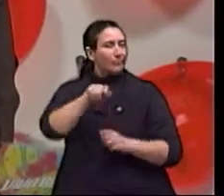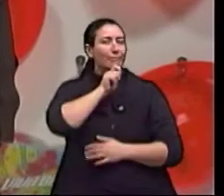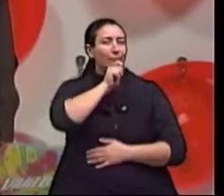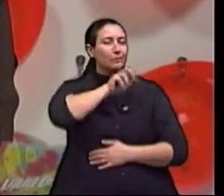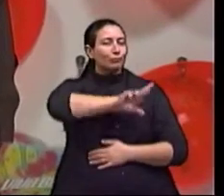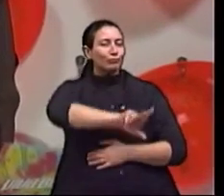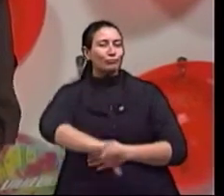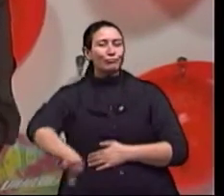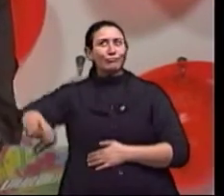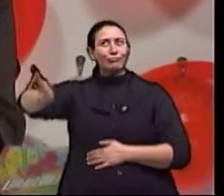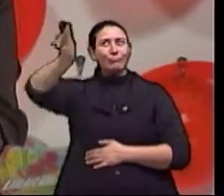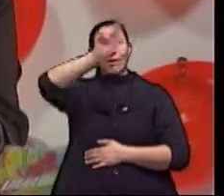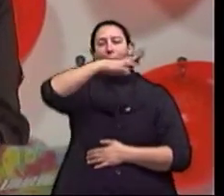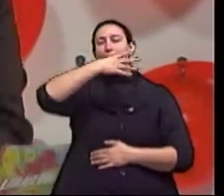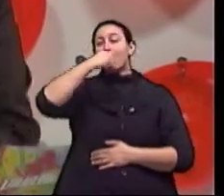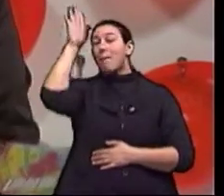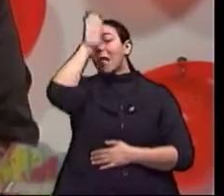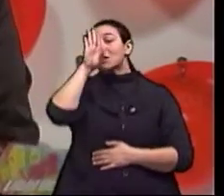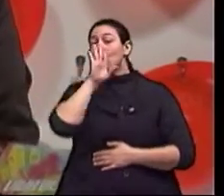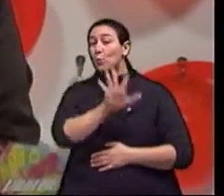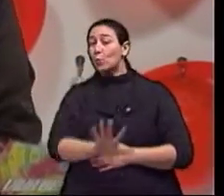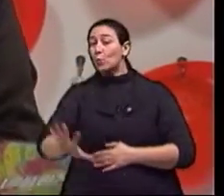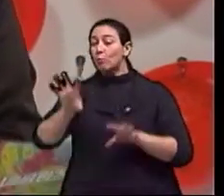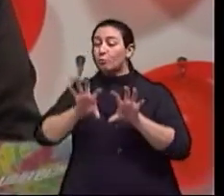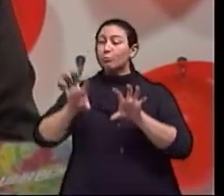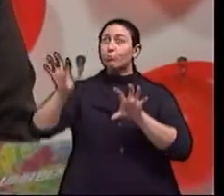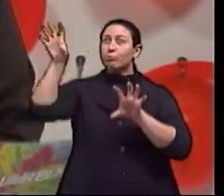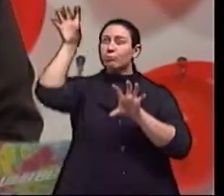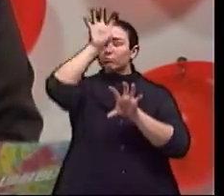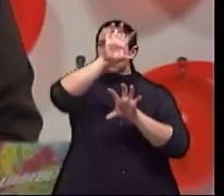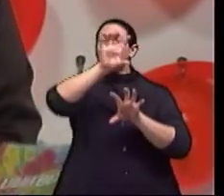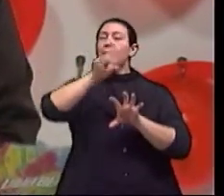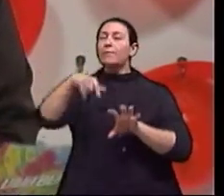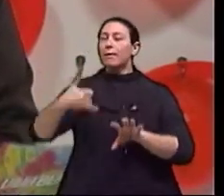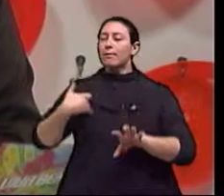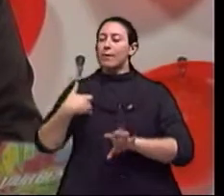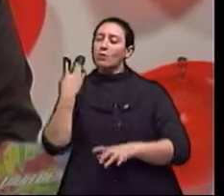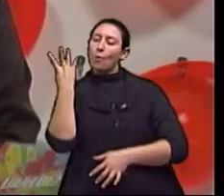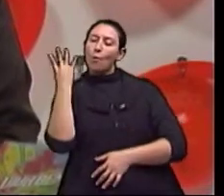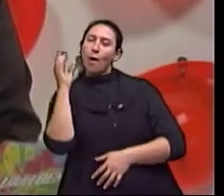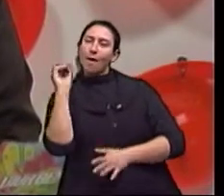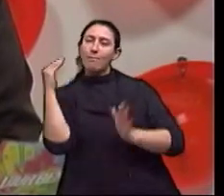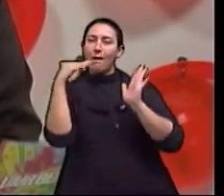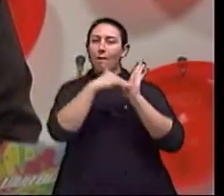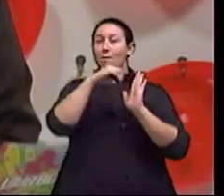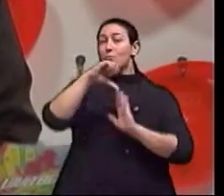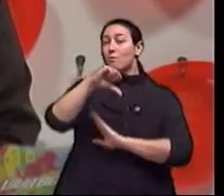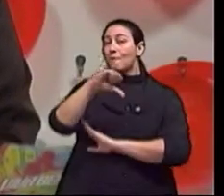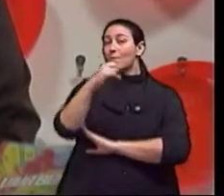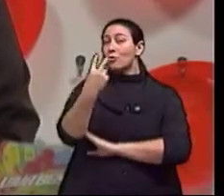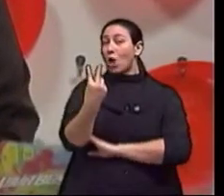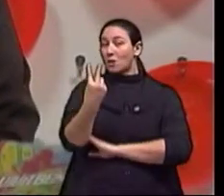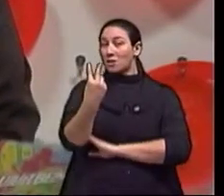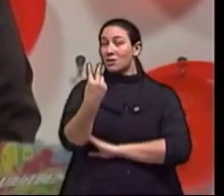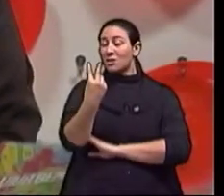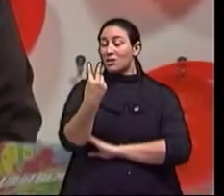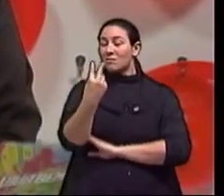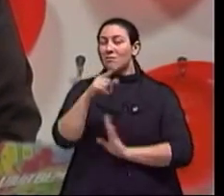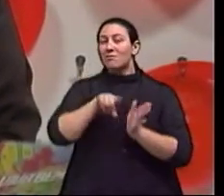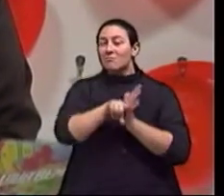regiões do Brasil, escolhidos aleatoriamente. Com idade entre 40 e 92 anos,